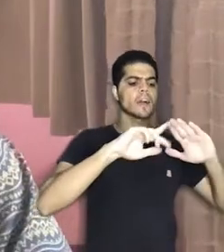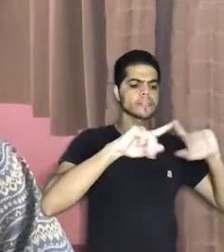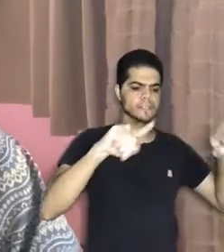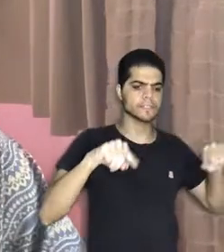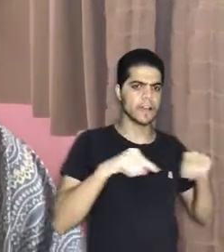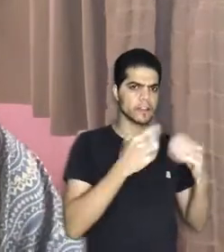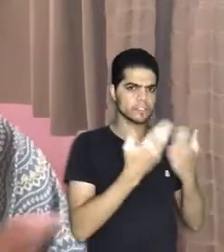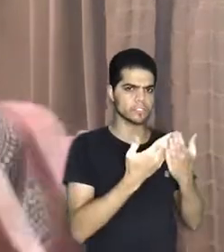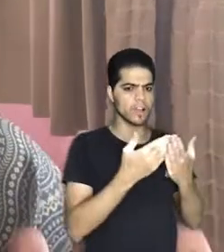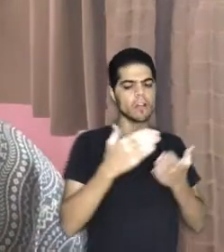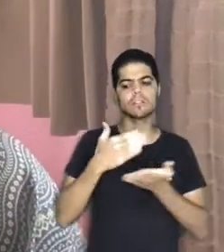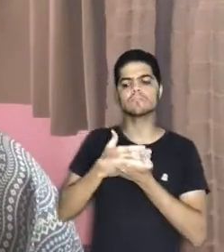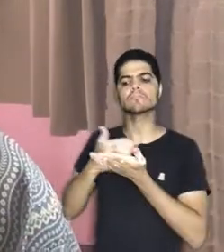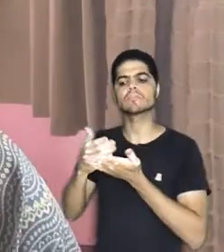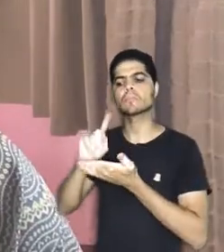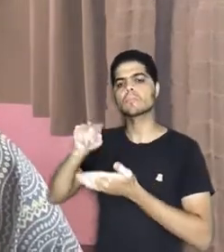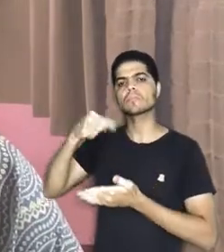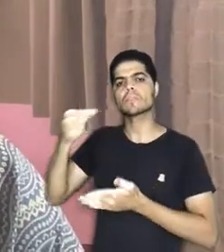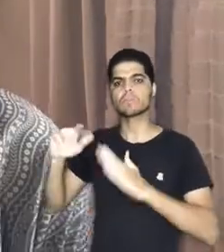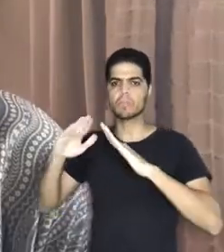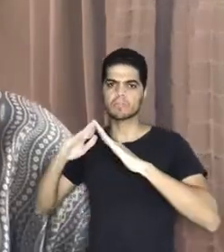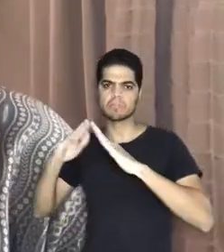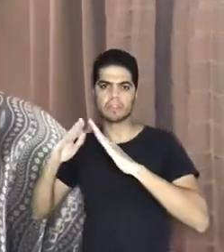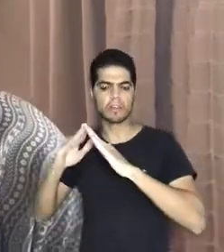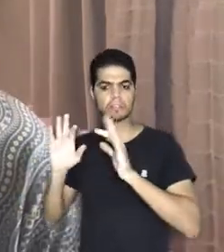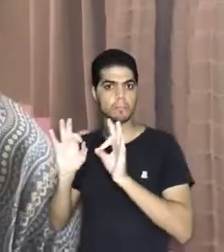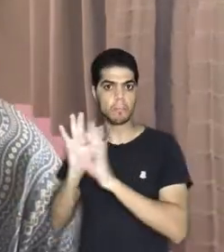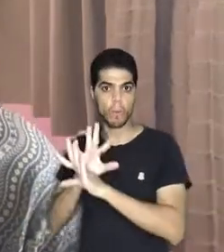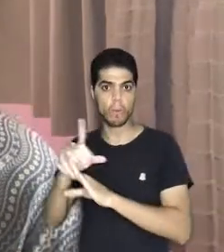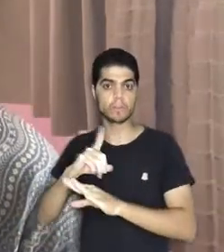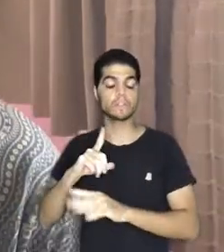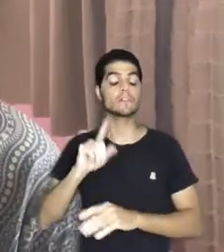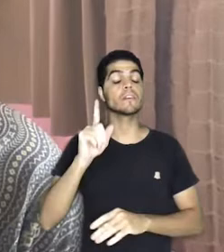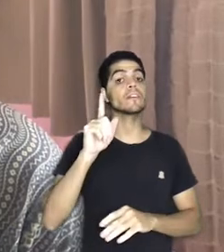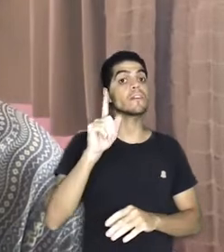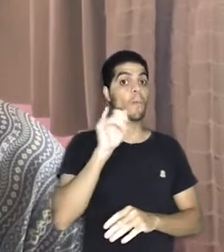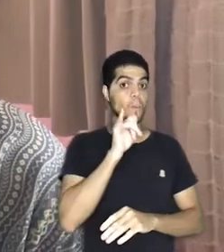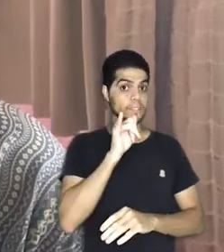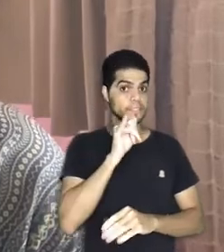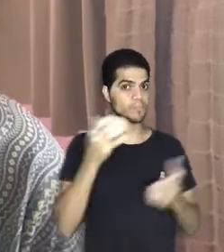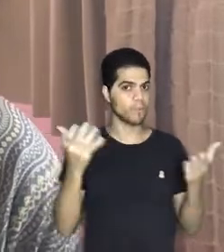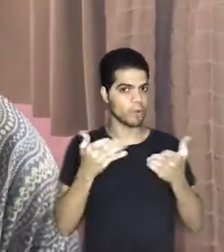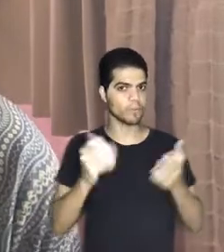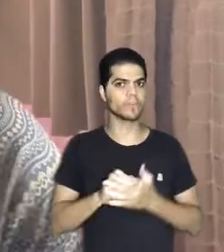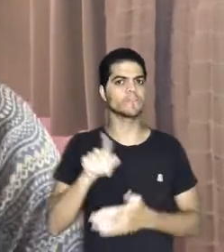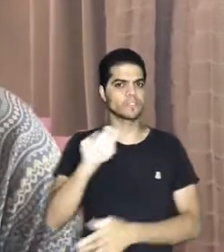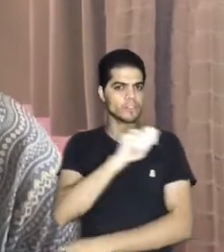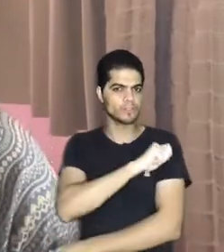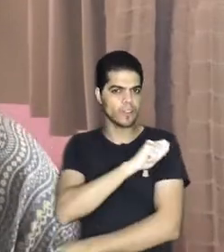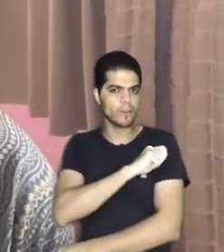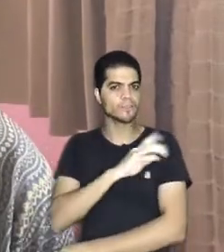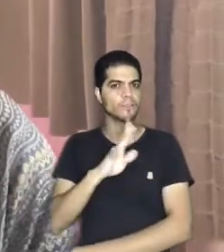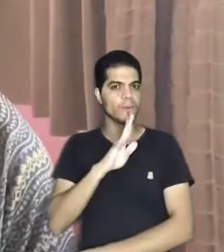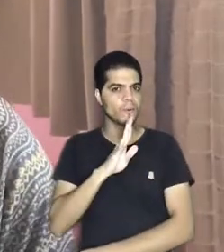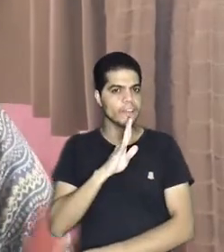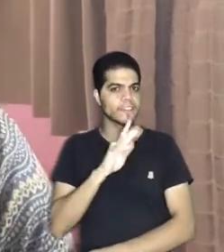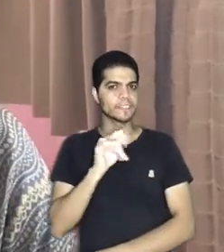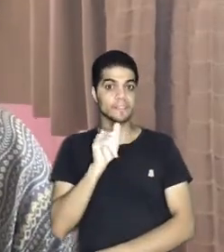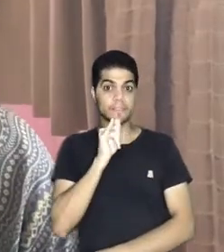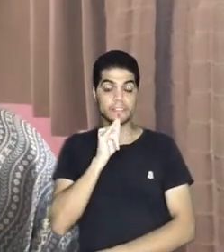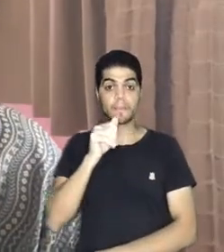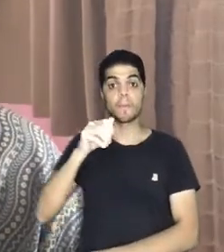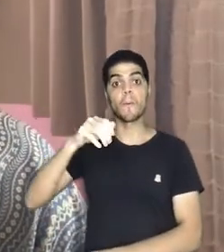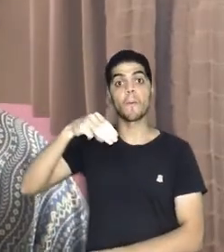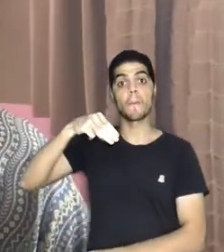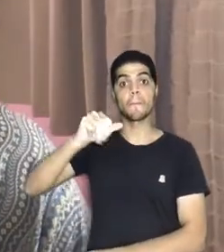termina em casa e depois eles montam a exposição juntos. Vou dar um exemplo de como pode ser essa releitura. Agora que os seus alunos já conhecem, por exemplo, a